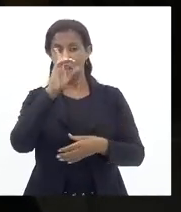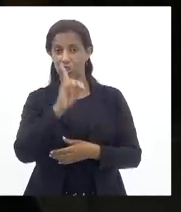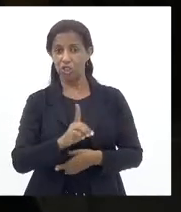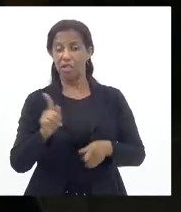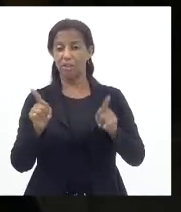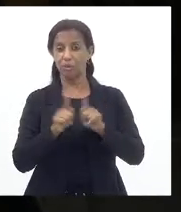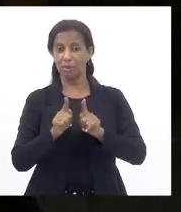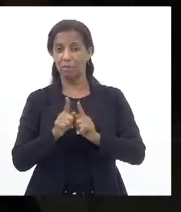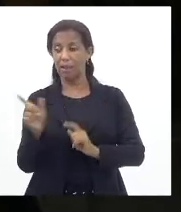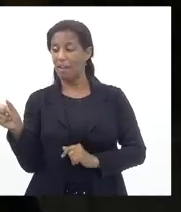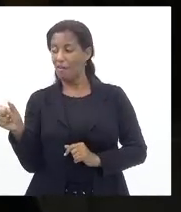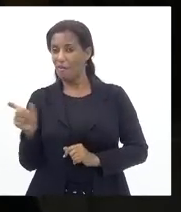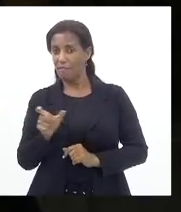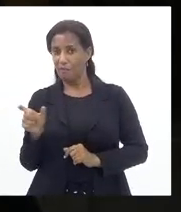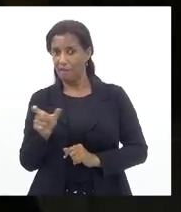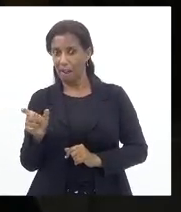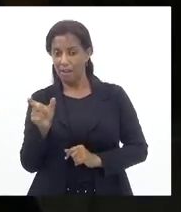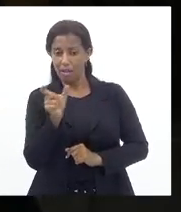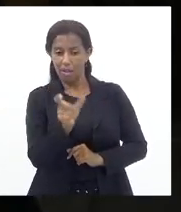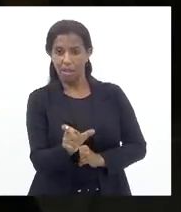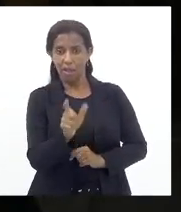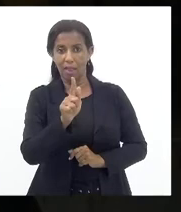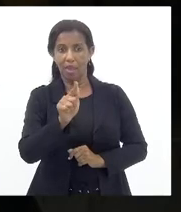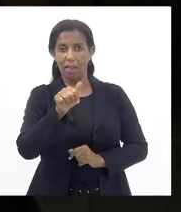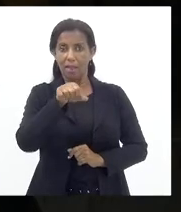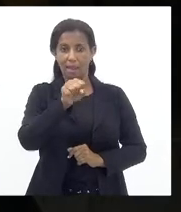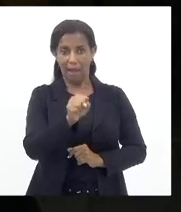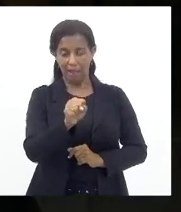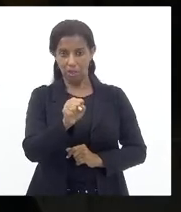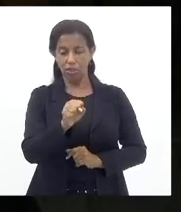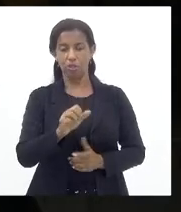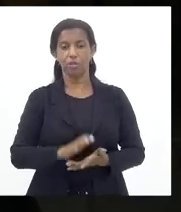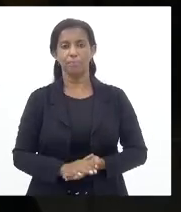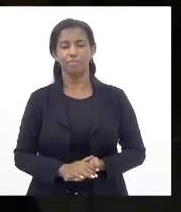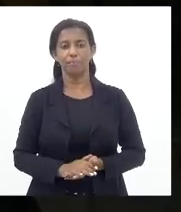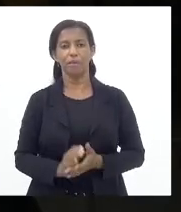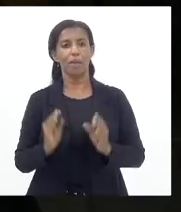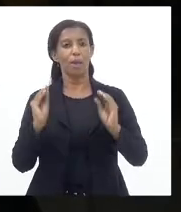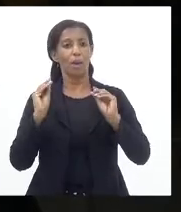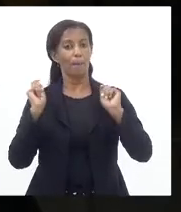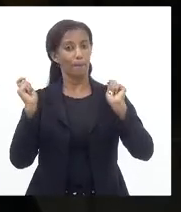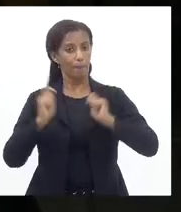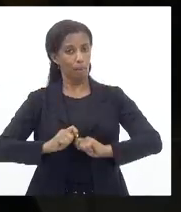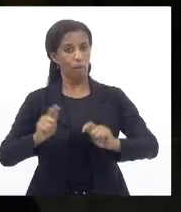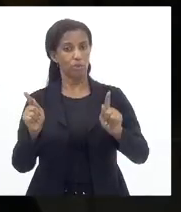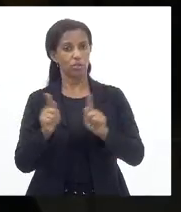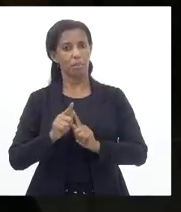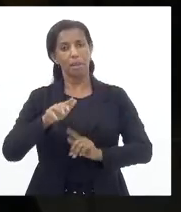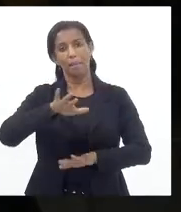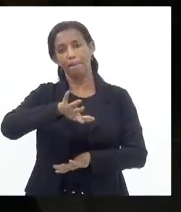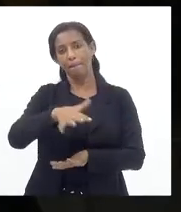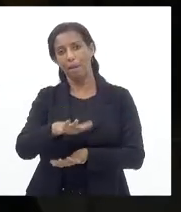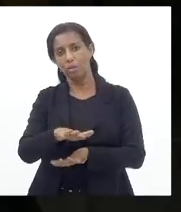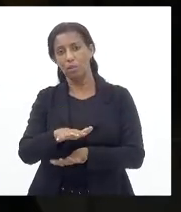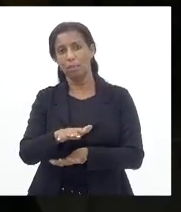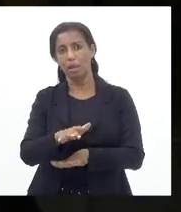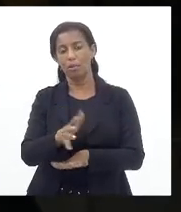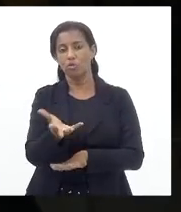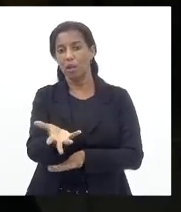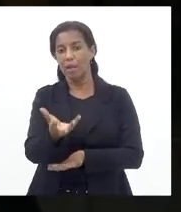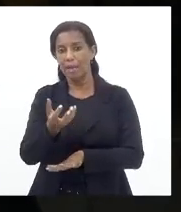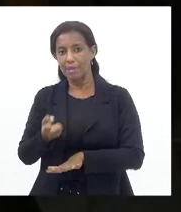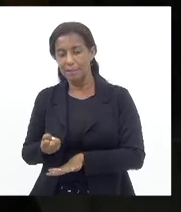Que pode O seu valor Oscilar Entre 50 E